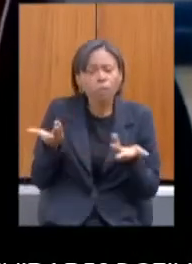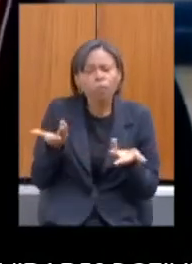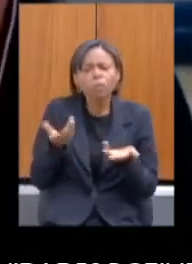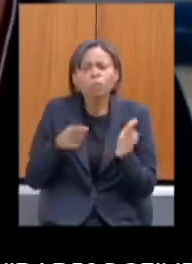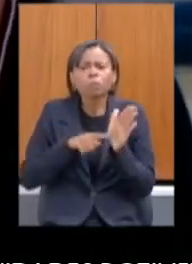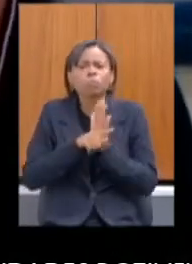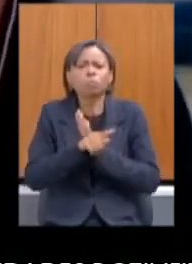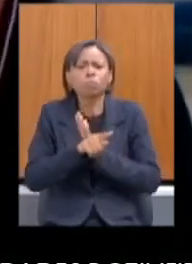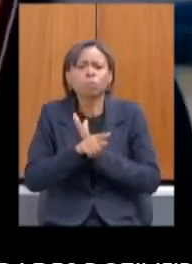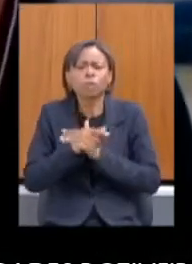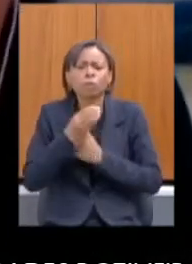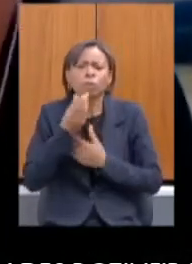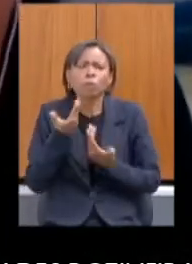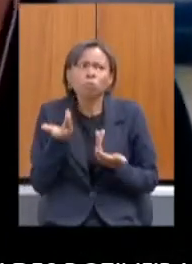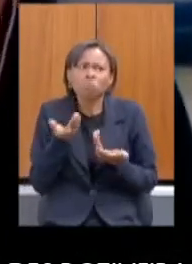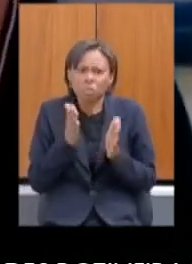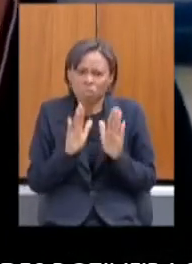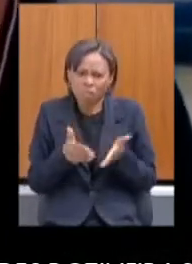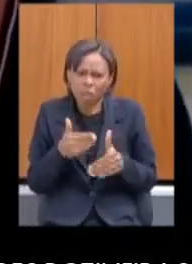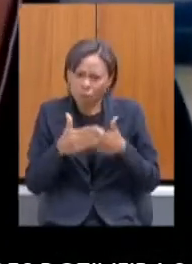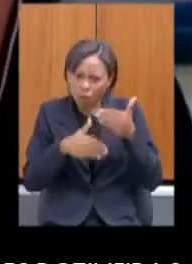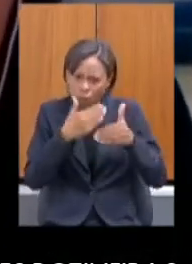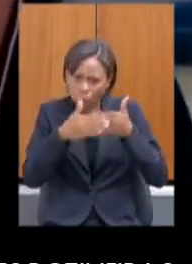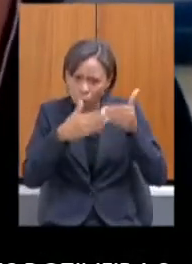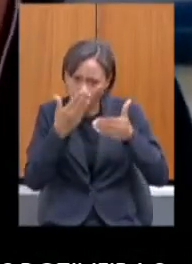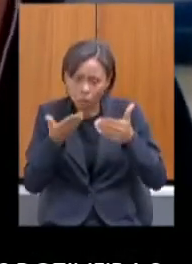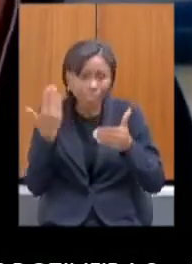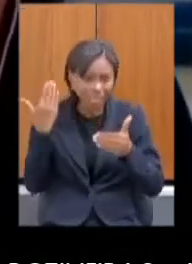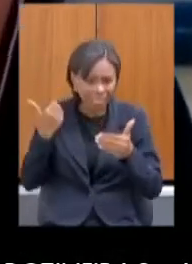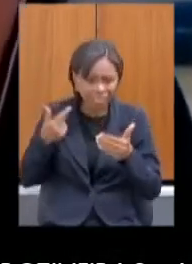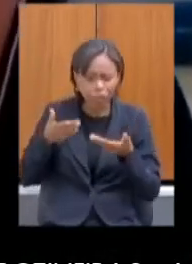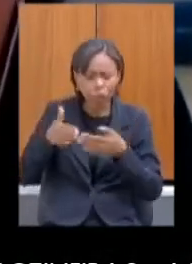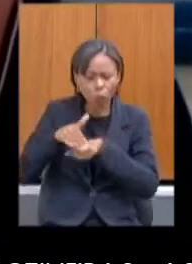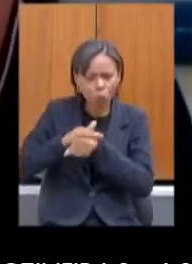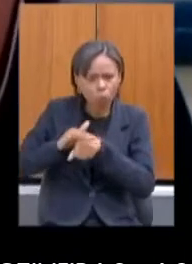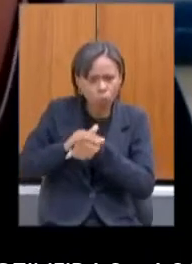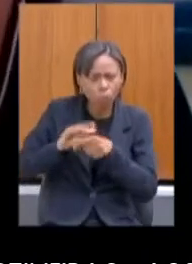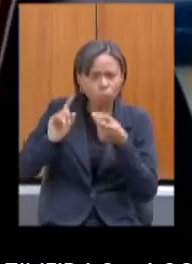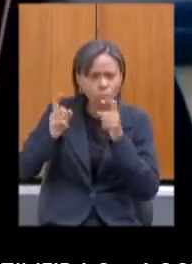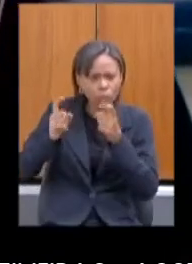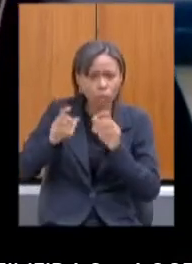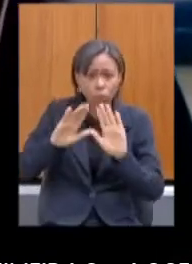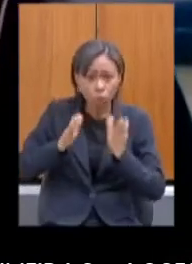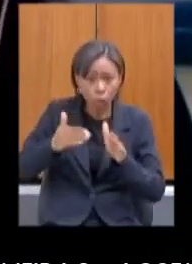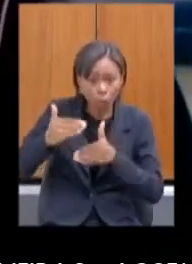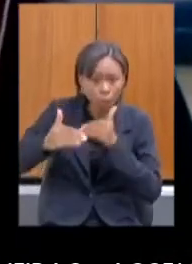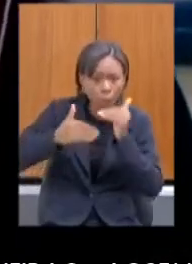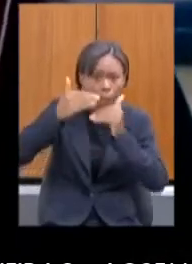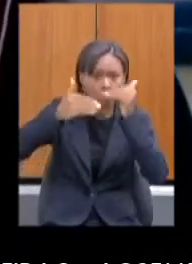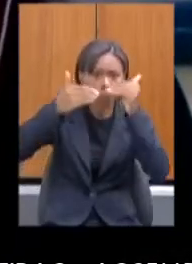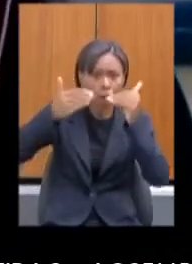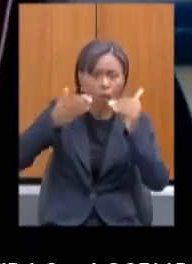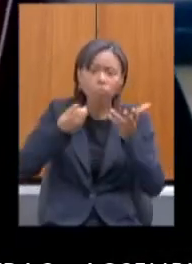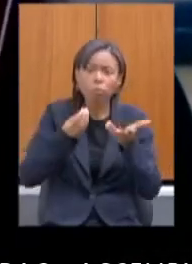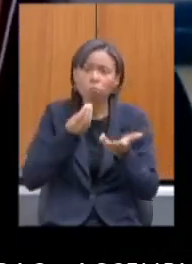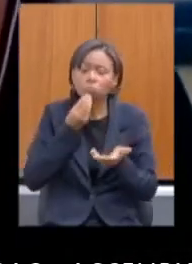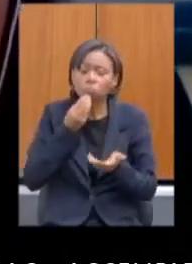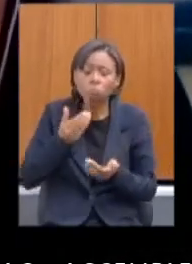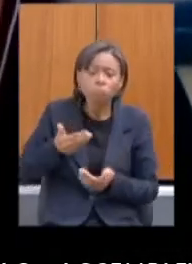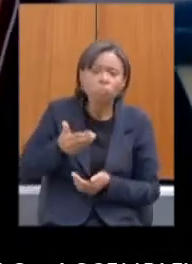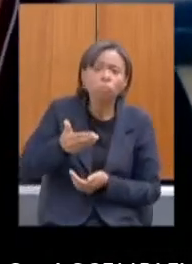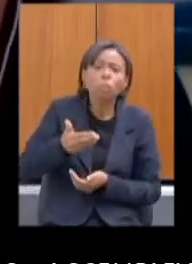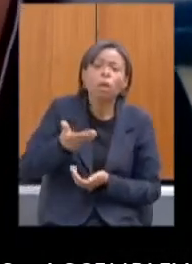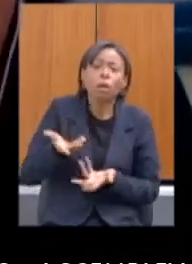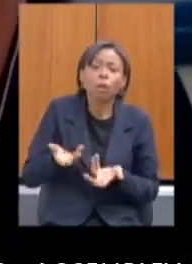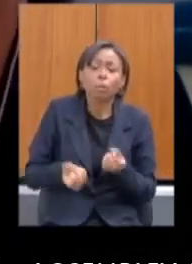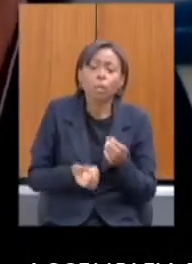avançamos algo mais depois daquelas últimas conversas que tivemos e se já temos uma previsão da efetiva implementação